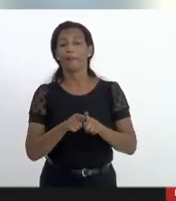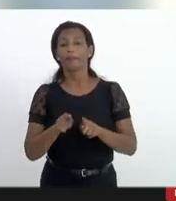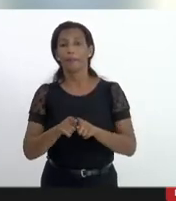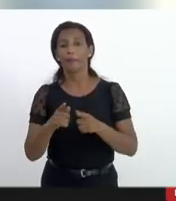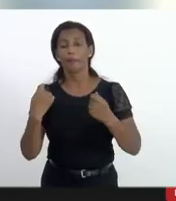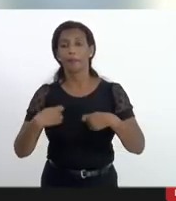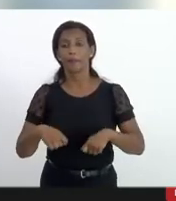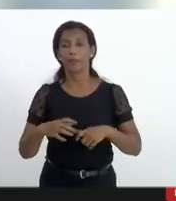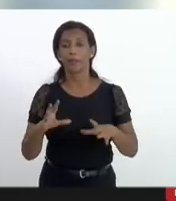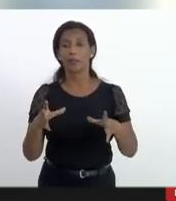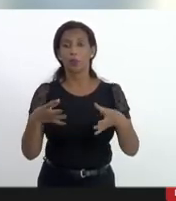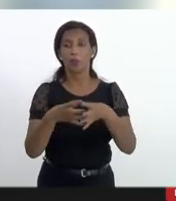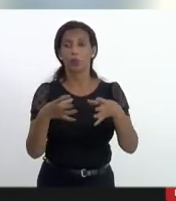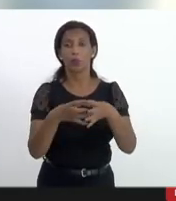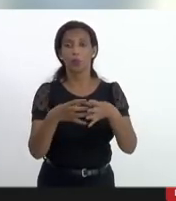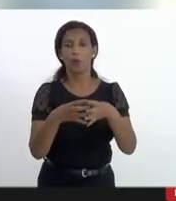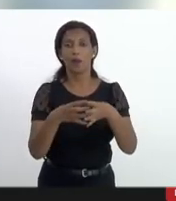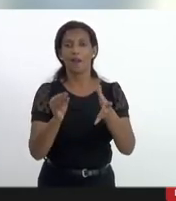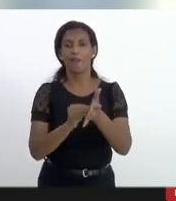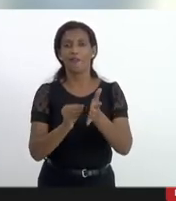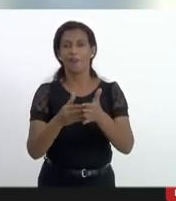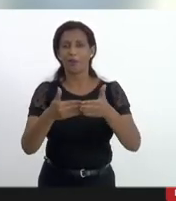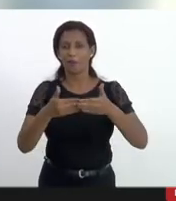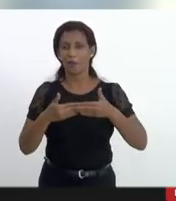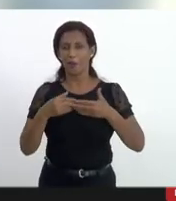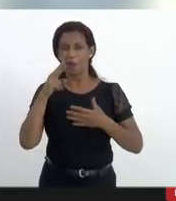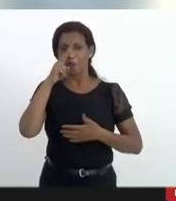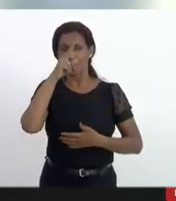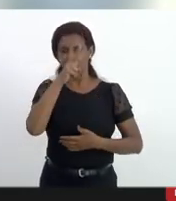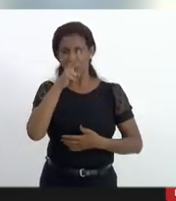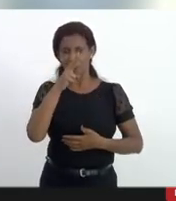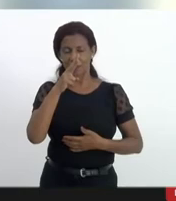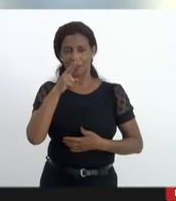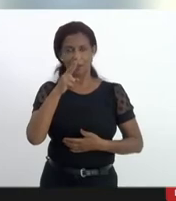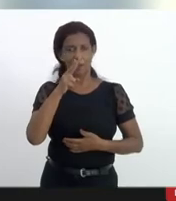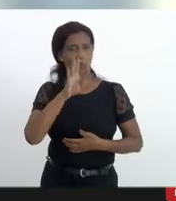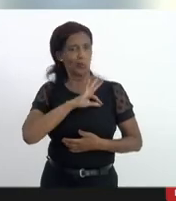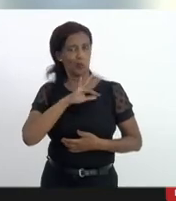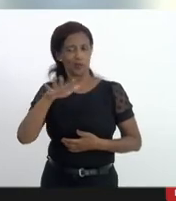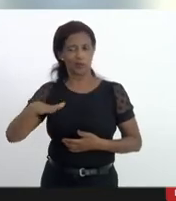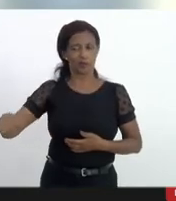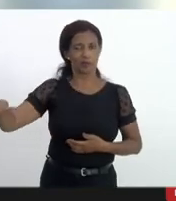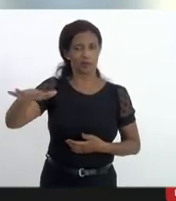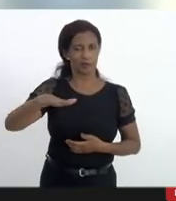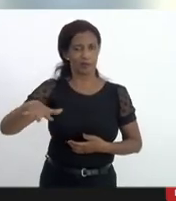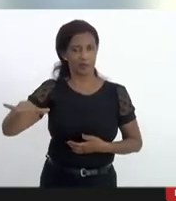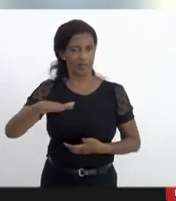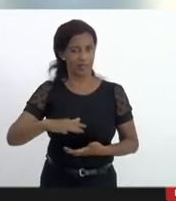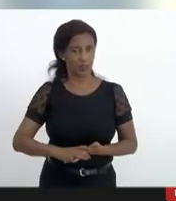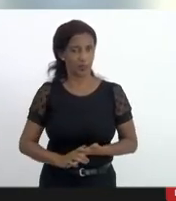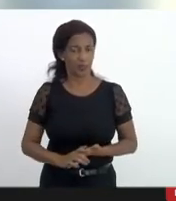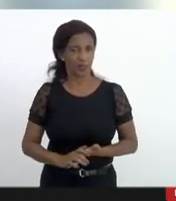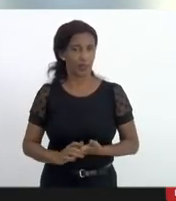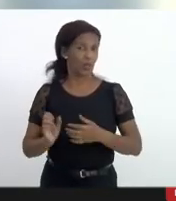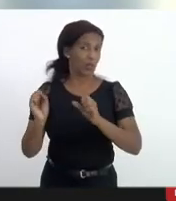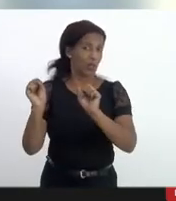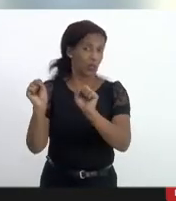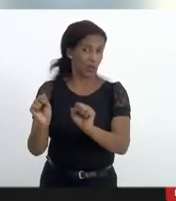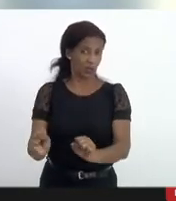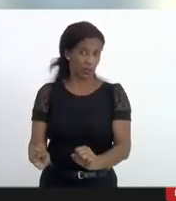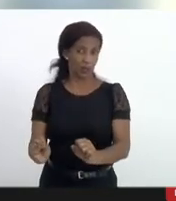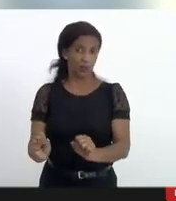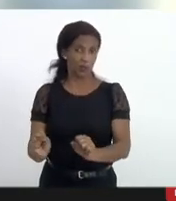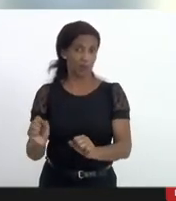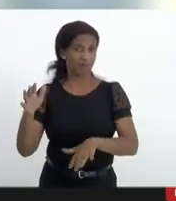uma ausência maior da força policial naquele terreno e poder não se não fica não há